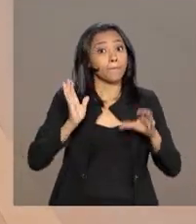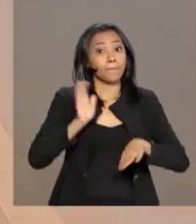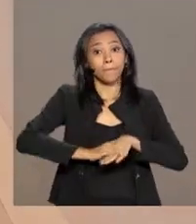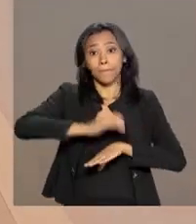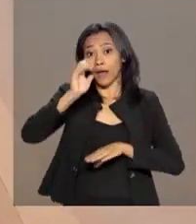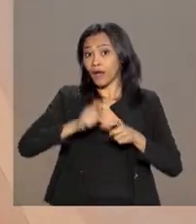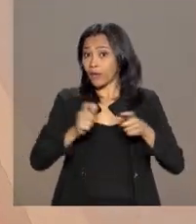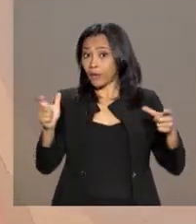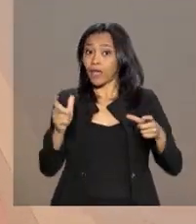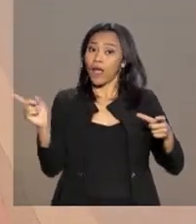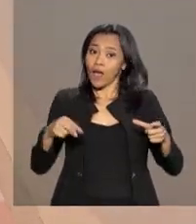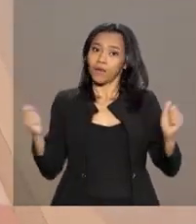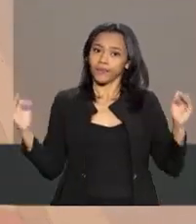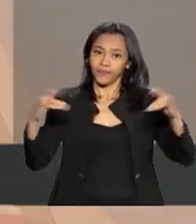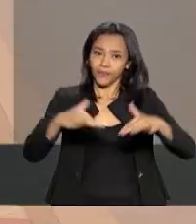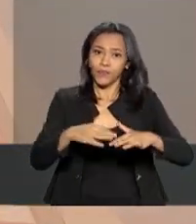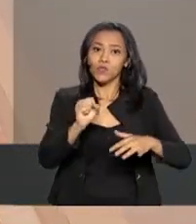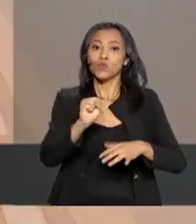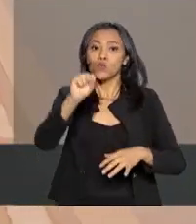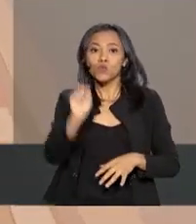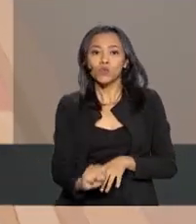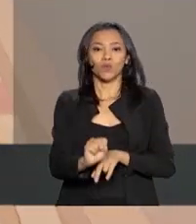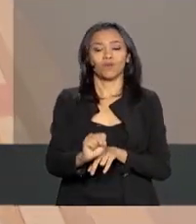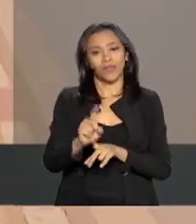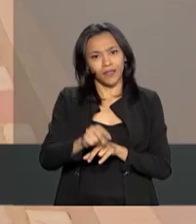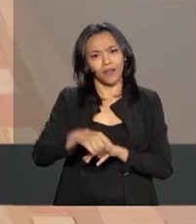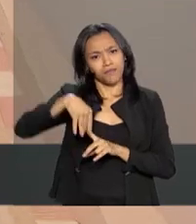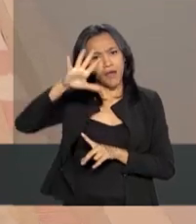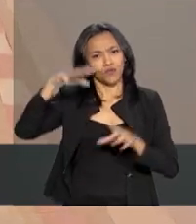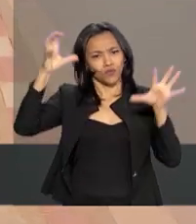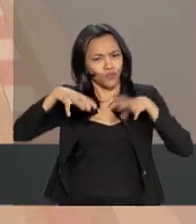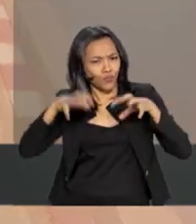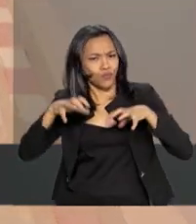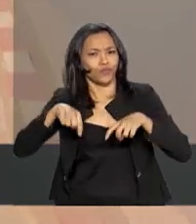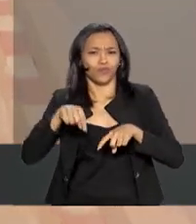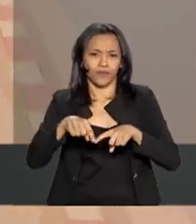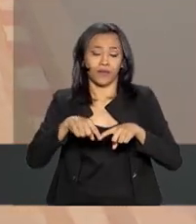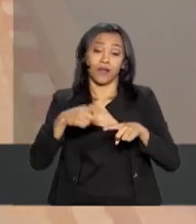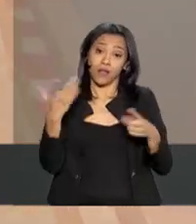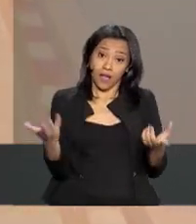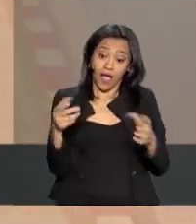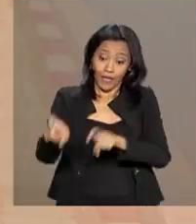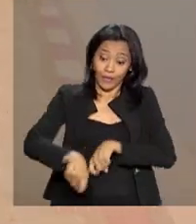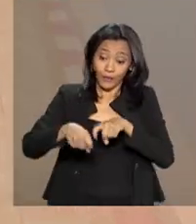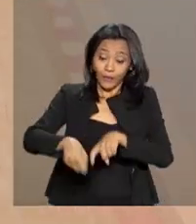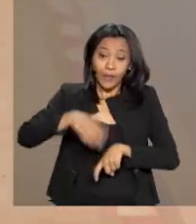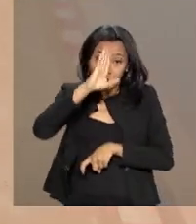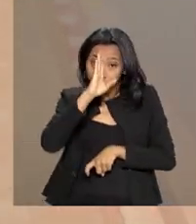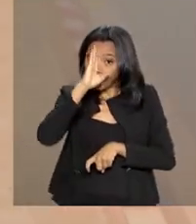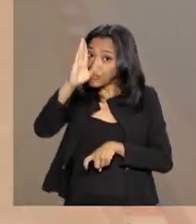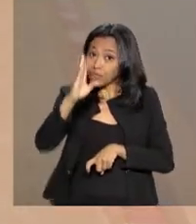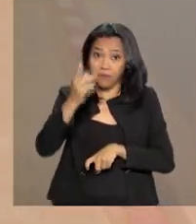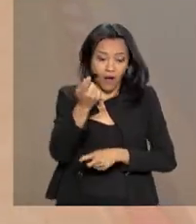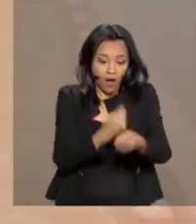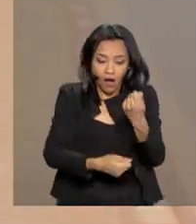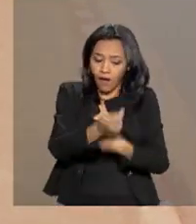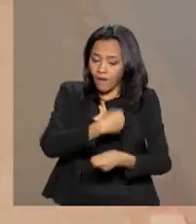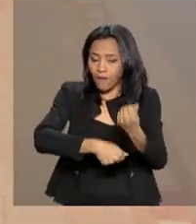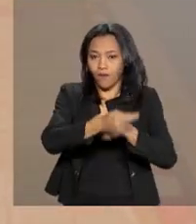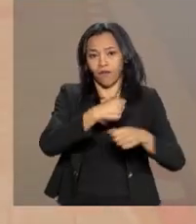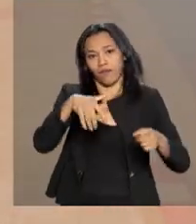região sul, onde o clima é mais úmido e chove com mais frequência. A agricultura é uma das principais atividades